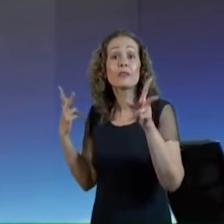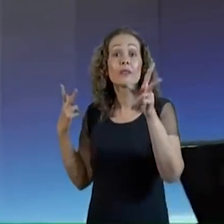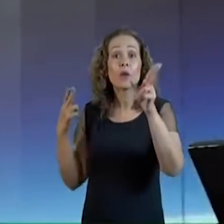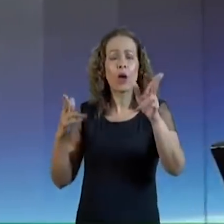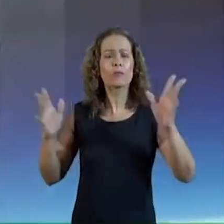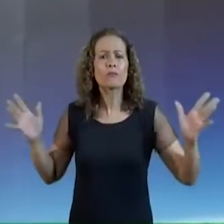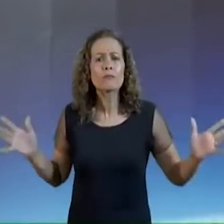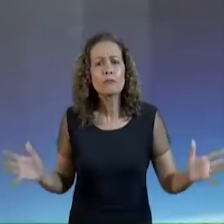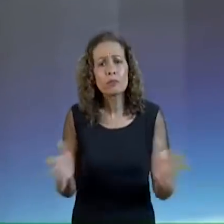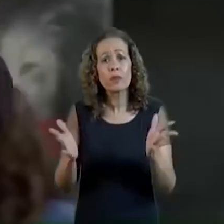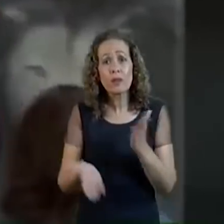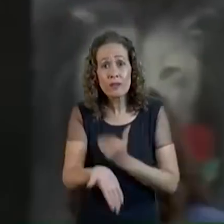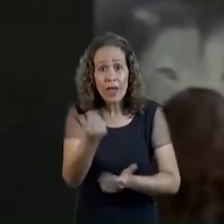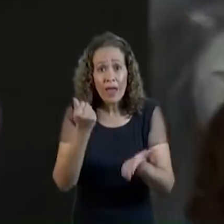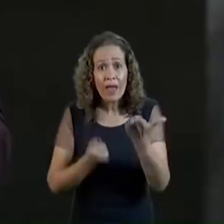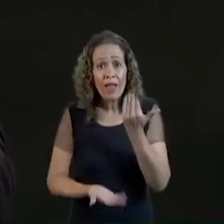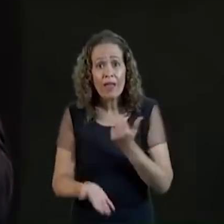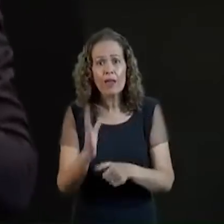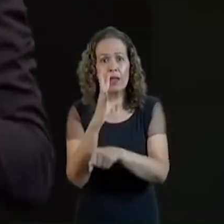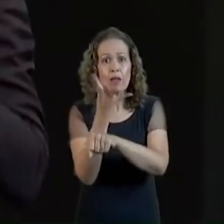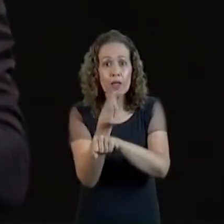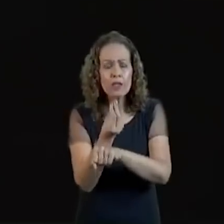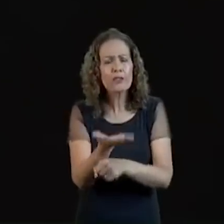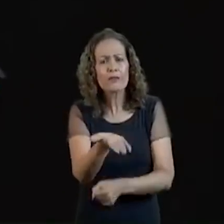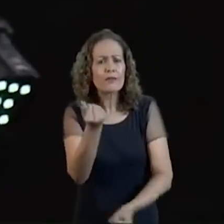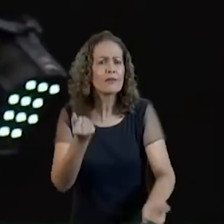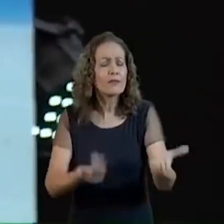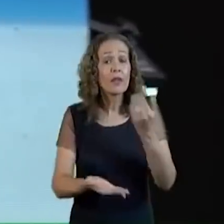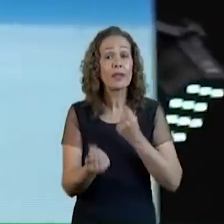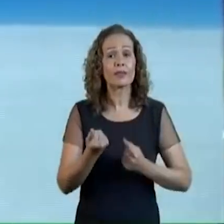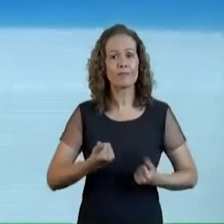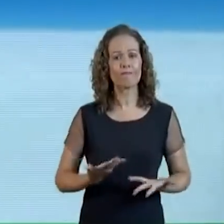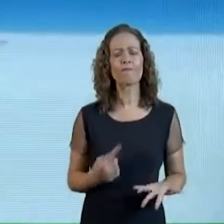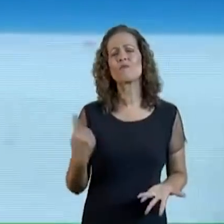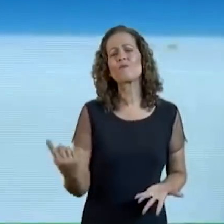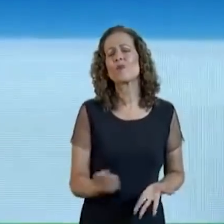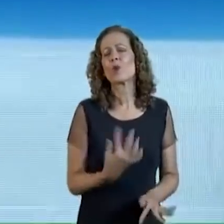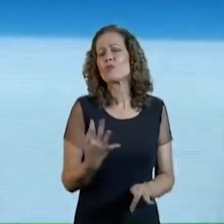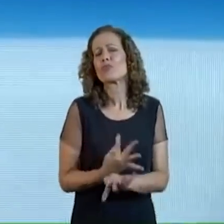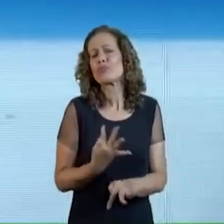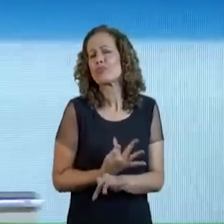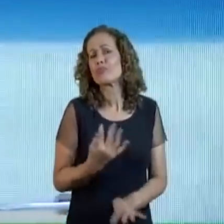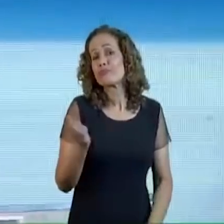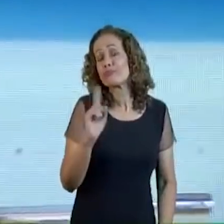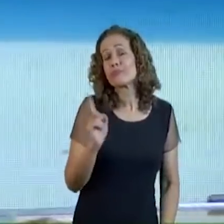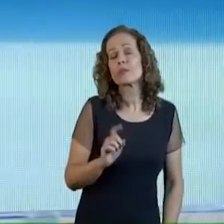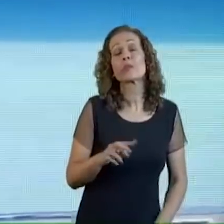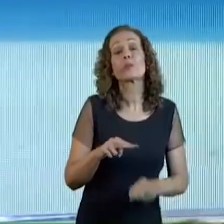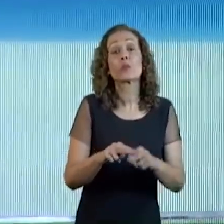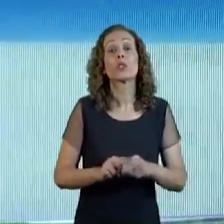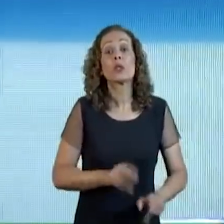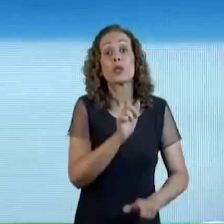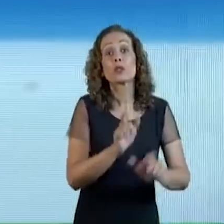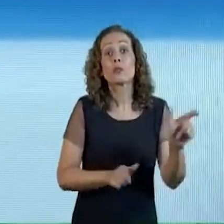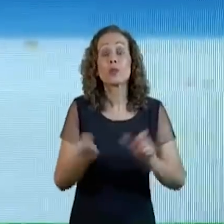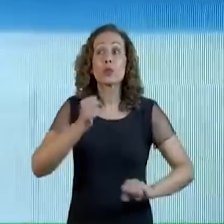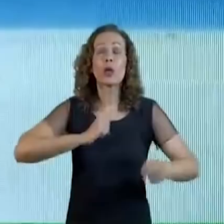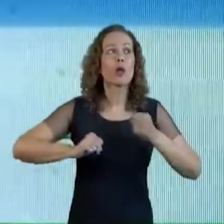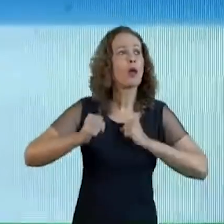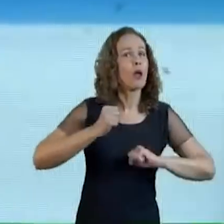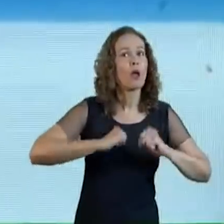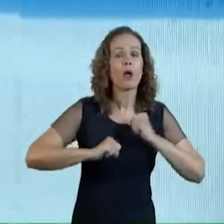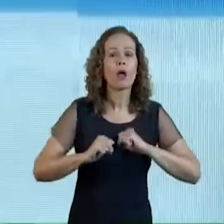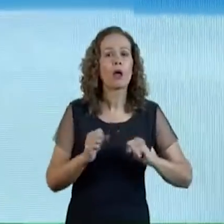igreja Venha gente Gente Não Nós não vamos aguentar Por isso que os povos As pessoas estão pifando De ansiedade De depressão De tudo